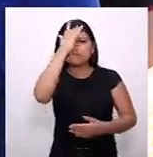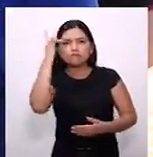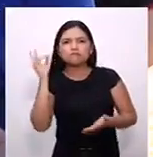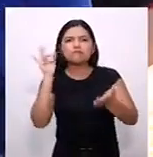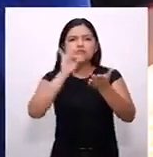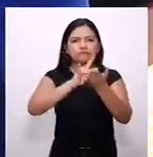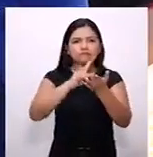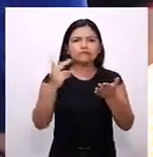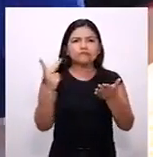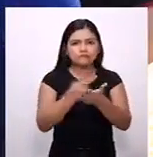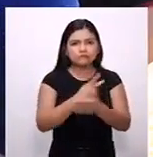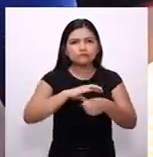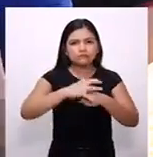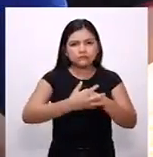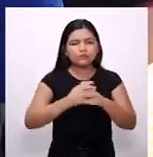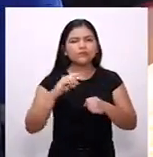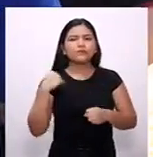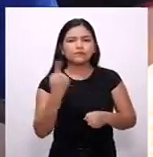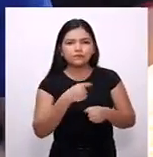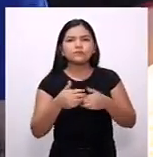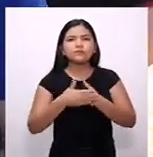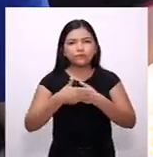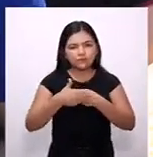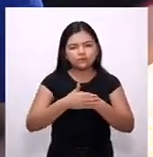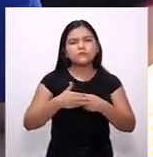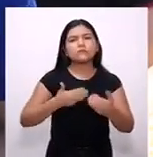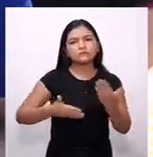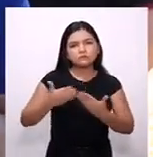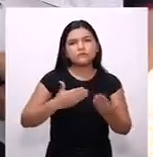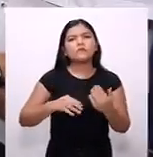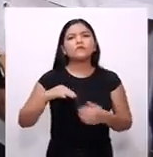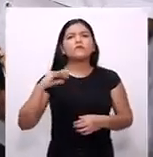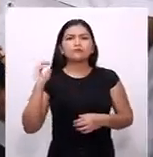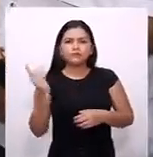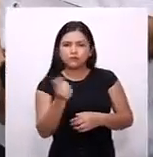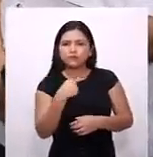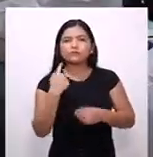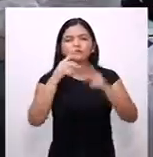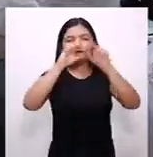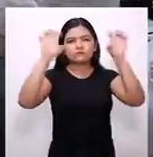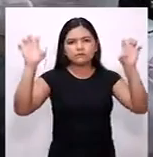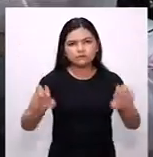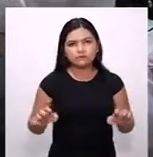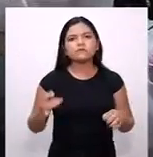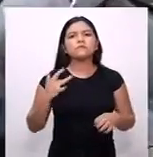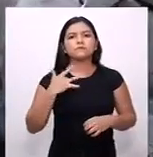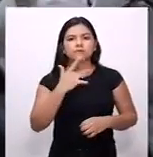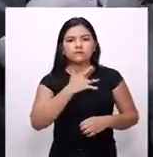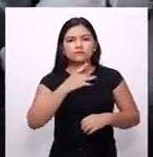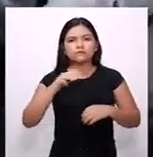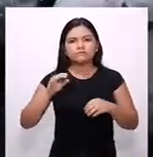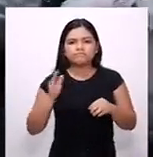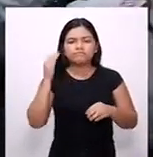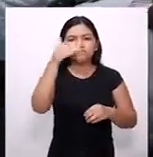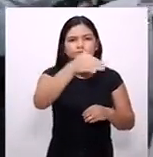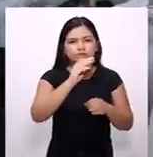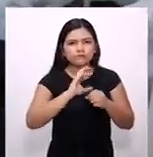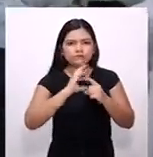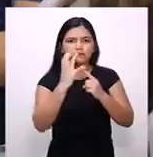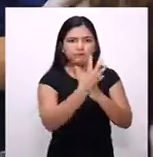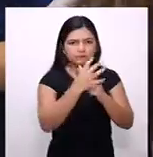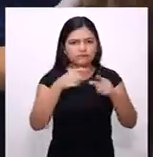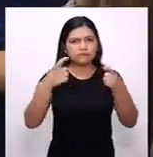testar positivo, nós já vamos medicar e tratar esses pacientes. Toda a nossa estrutura de saúde está chegando às áreas mais